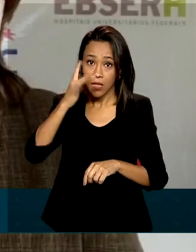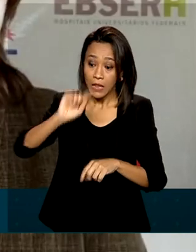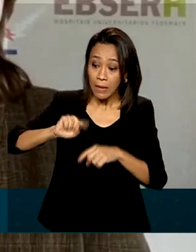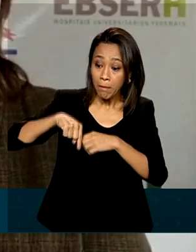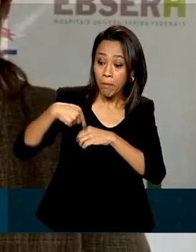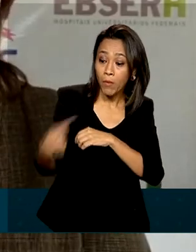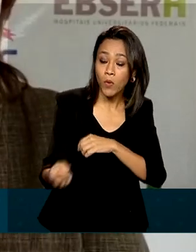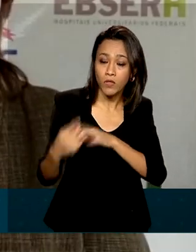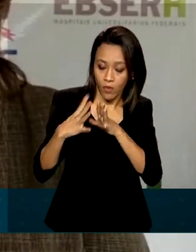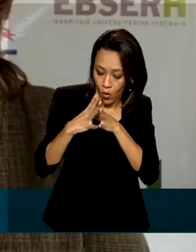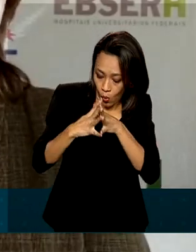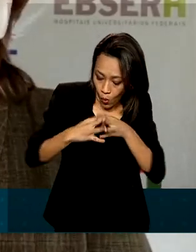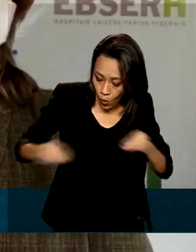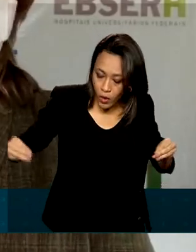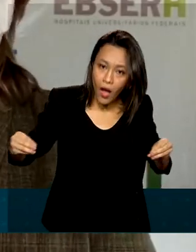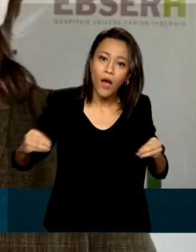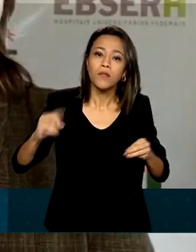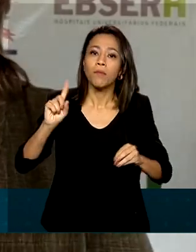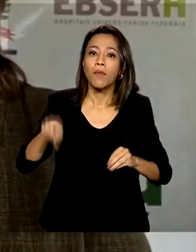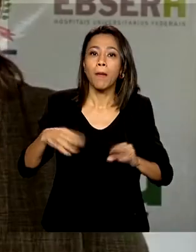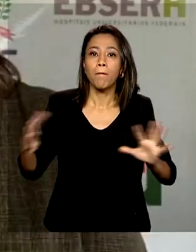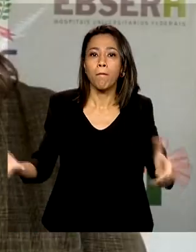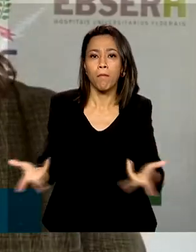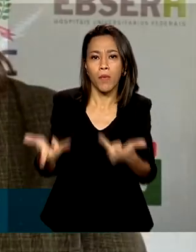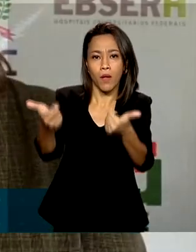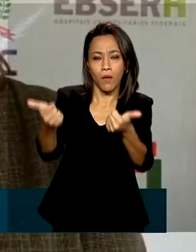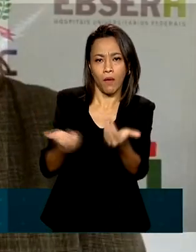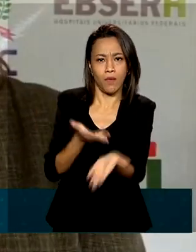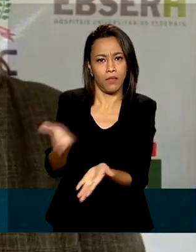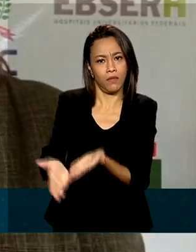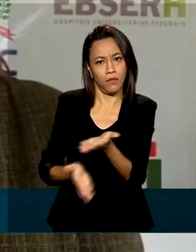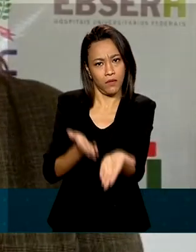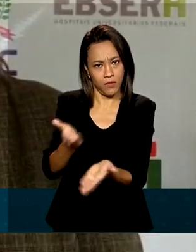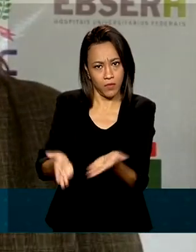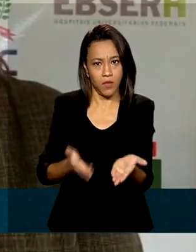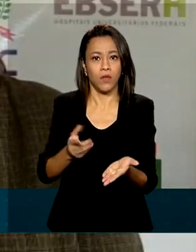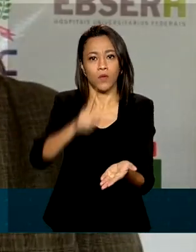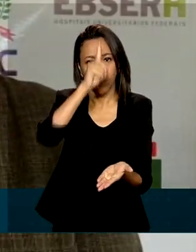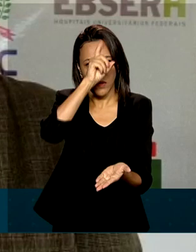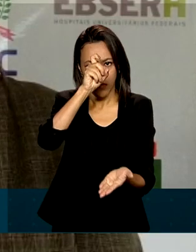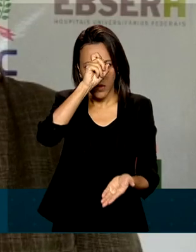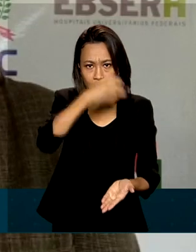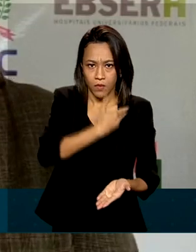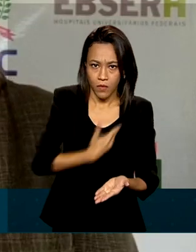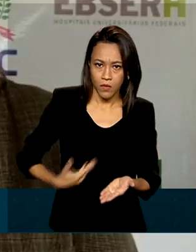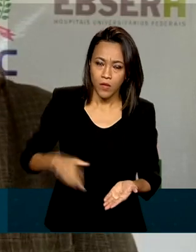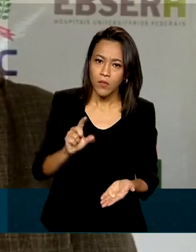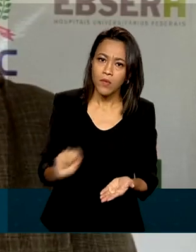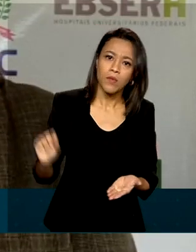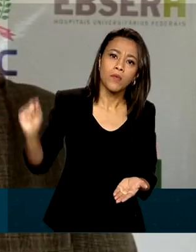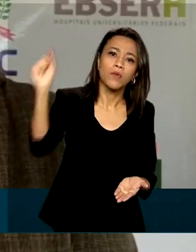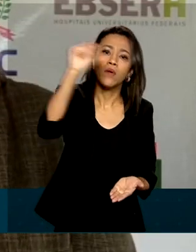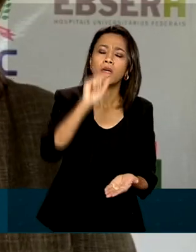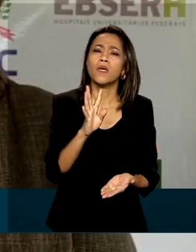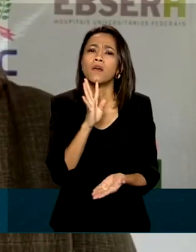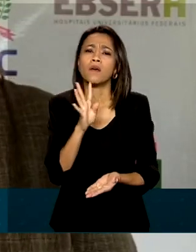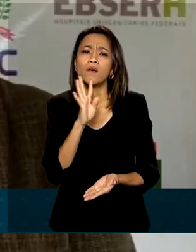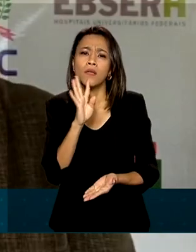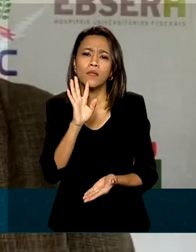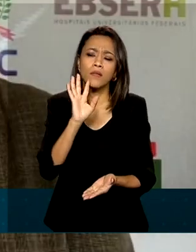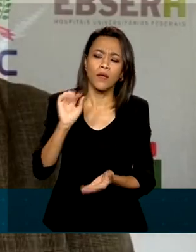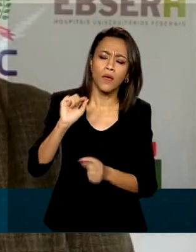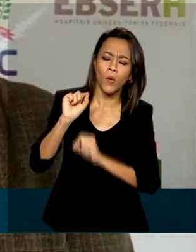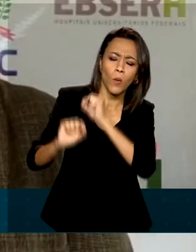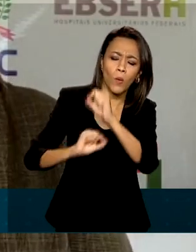melhora o atendimento e a qualidade do atendimento pelo SUS e permite o conhecimento melhor da doença em nível